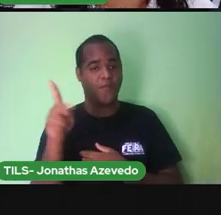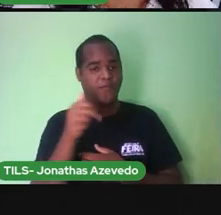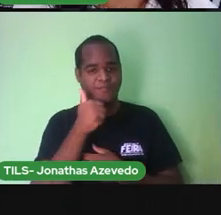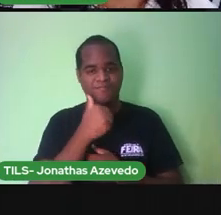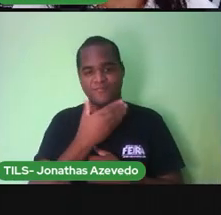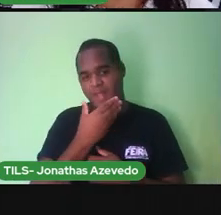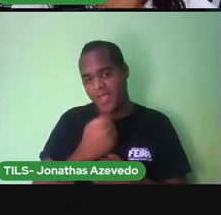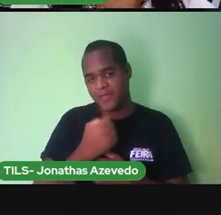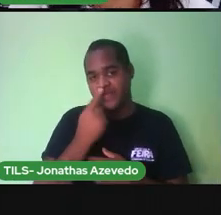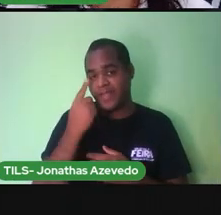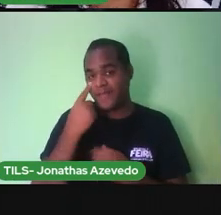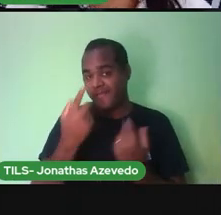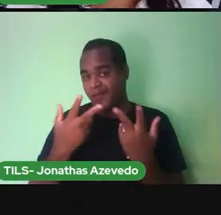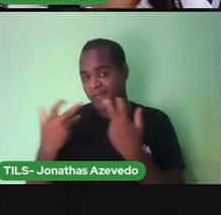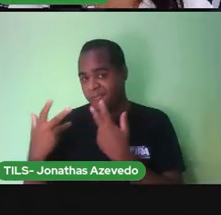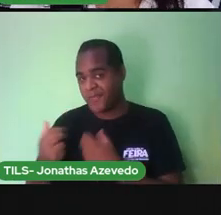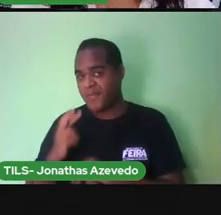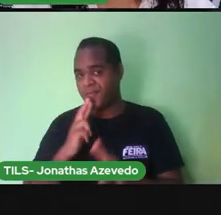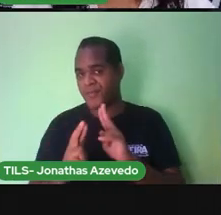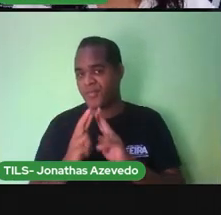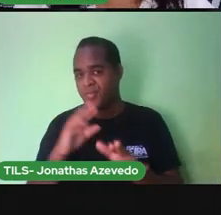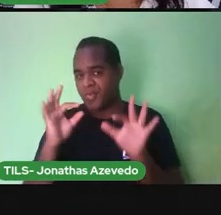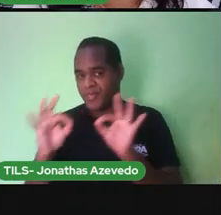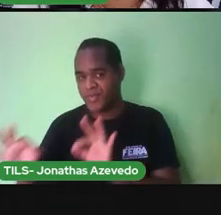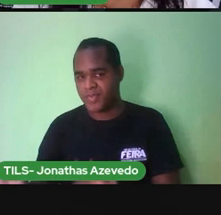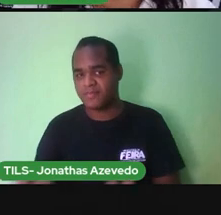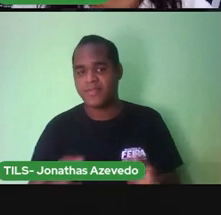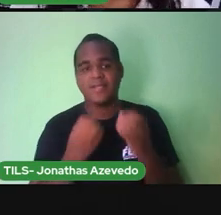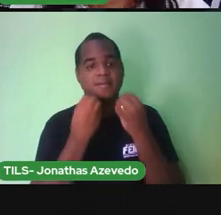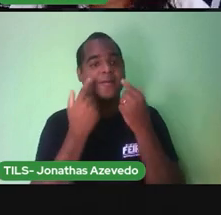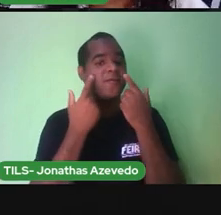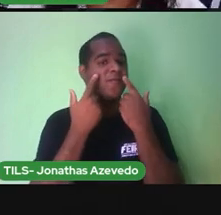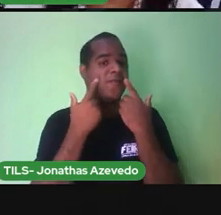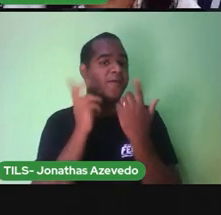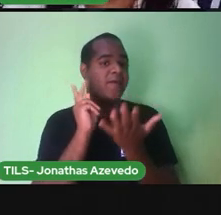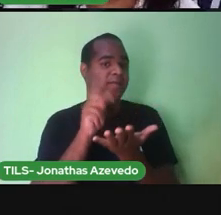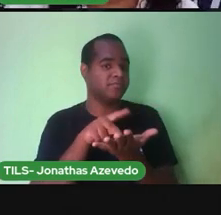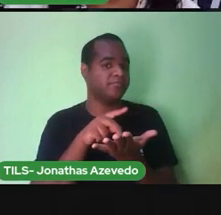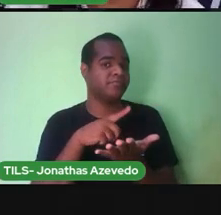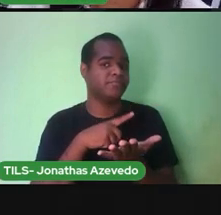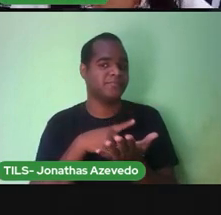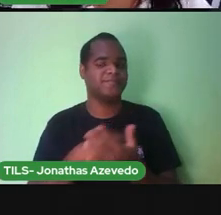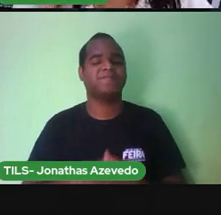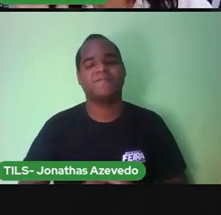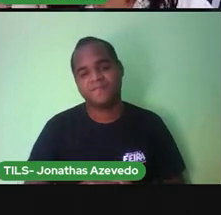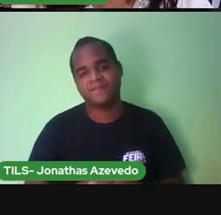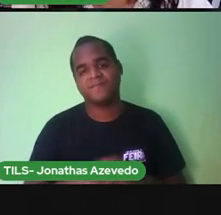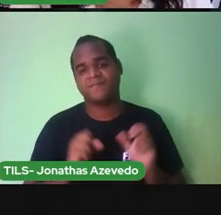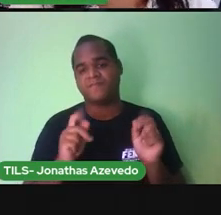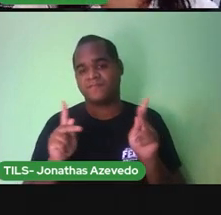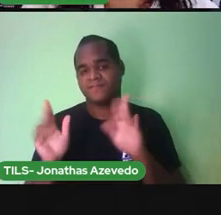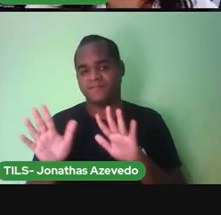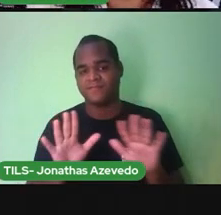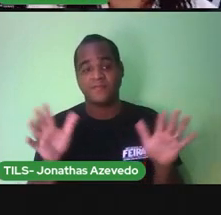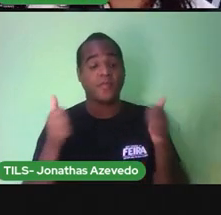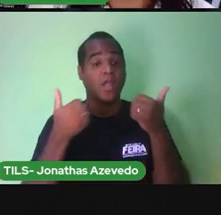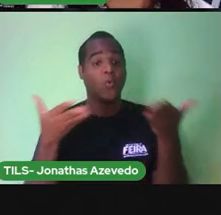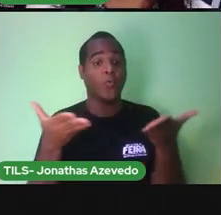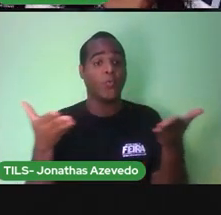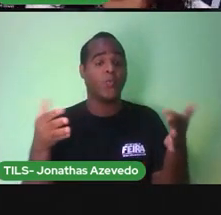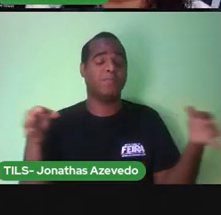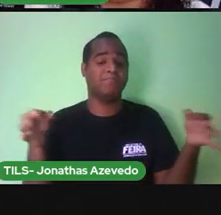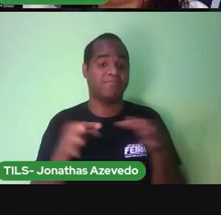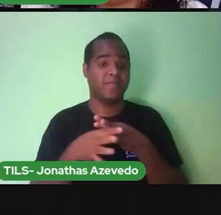escola Identificar exatamente Qual foi a medida Não convencional Que você usou E por hoje é só